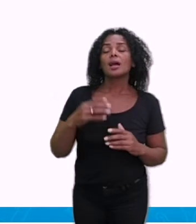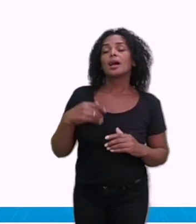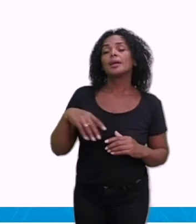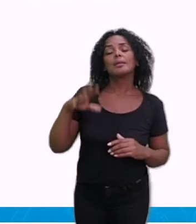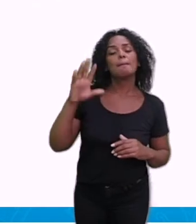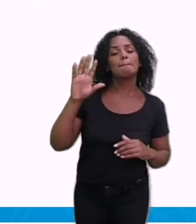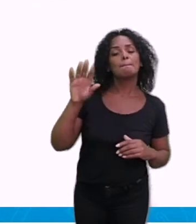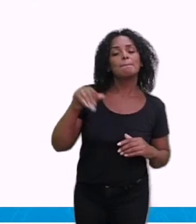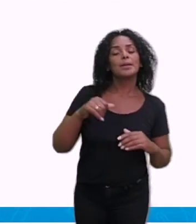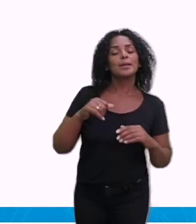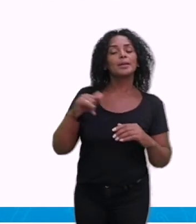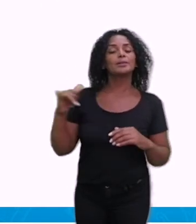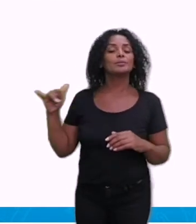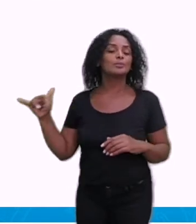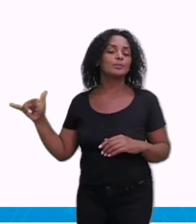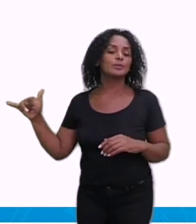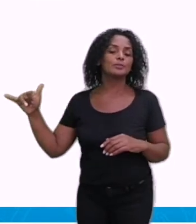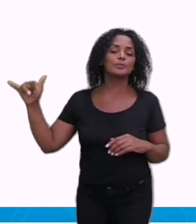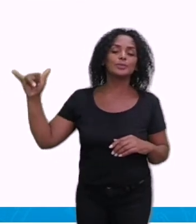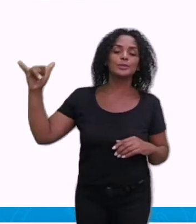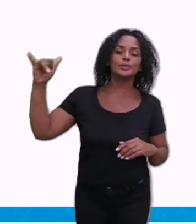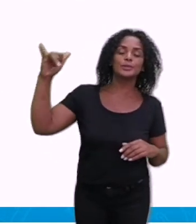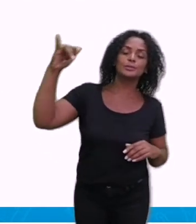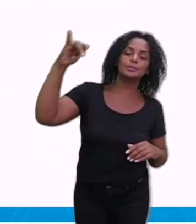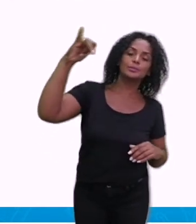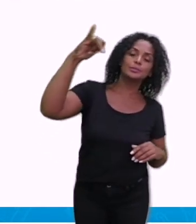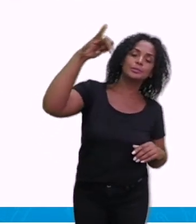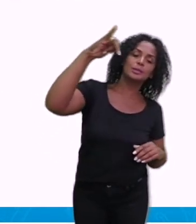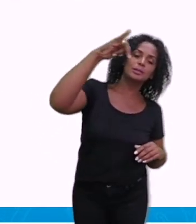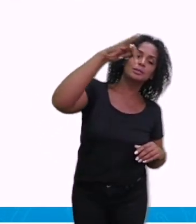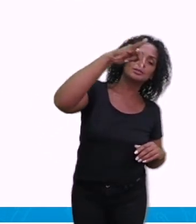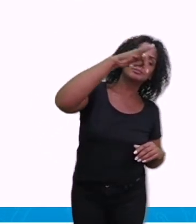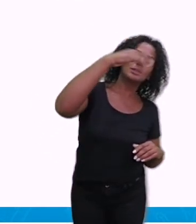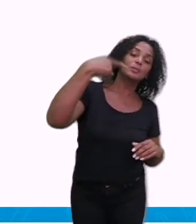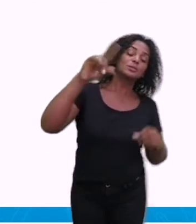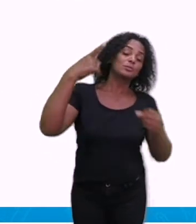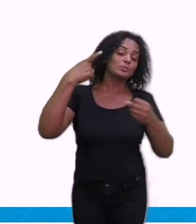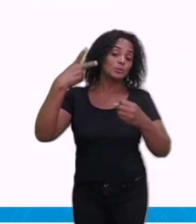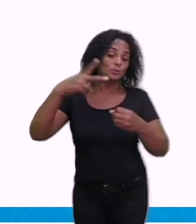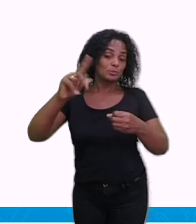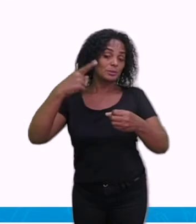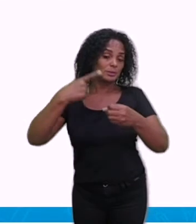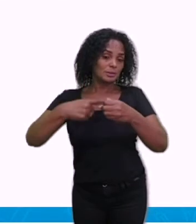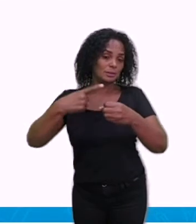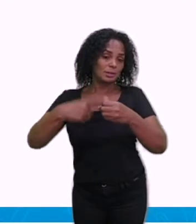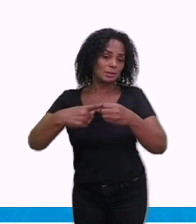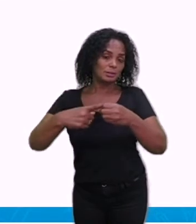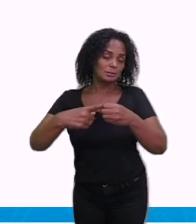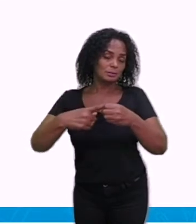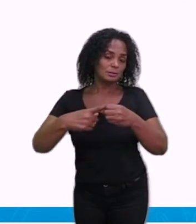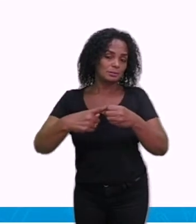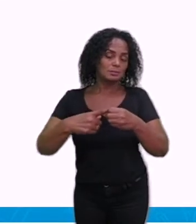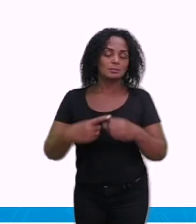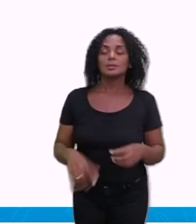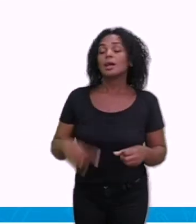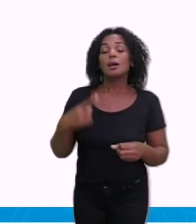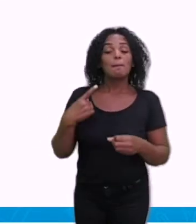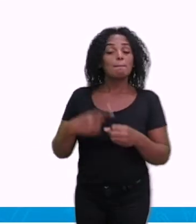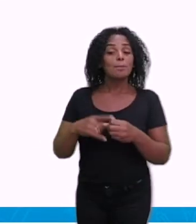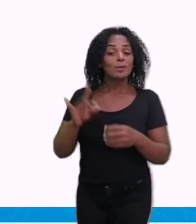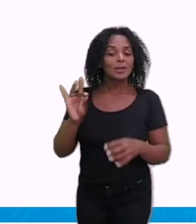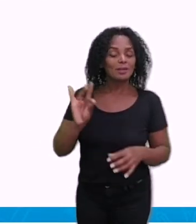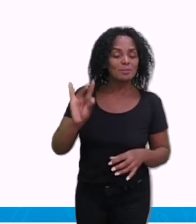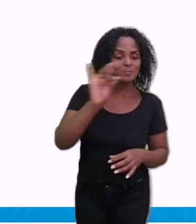cidade de onde ela tá e vem rapidamente pra sua cidade. Porque o mosquito, ele não voa longas